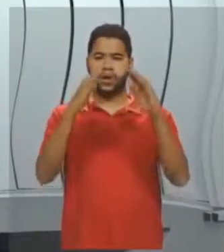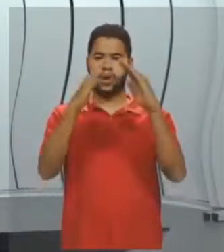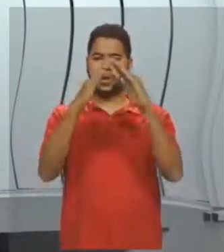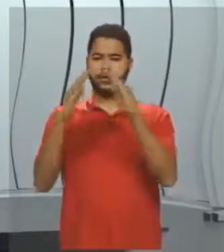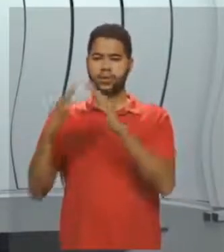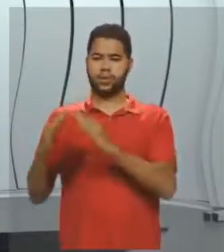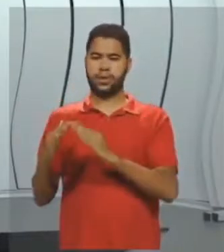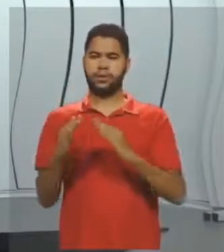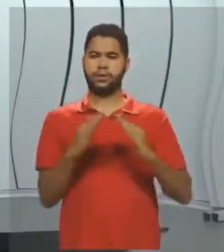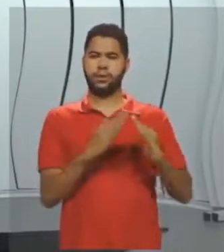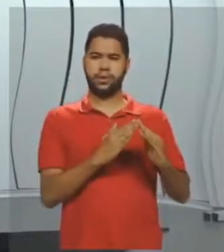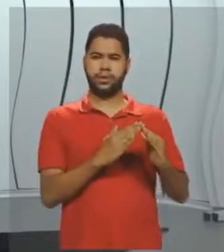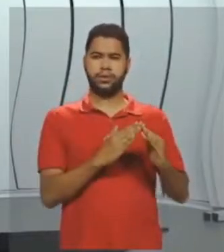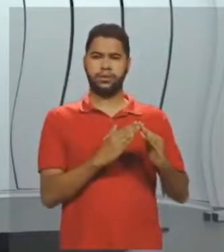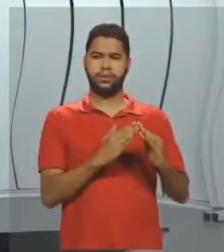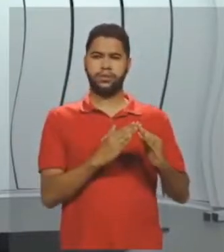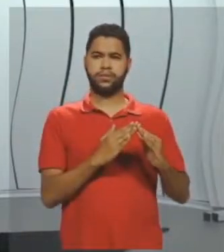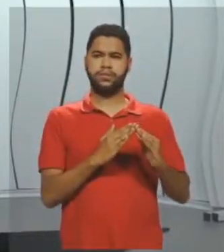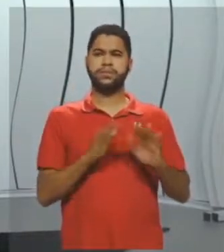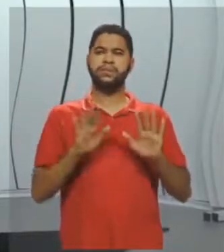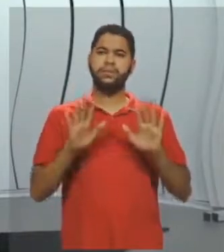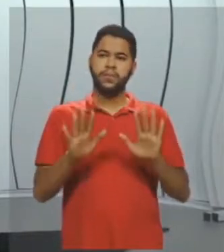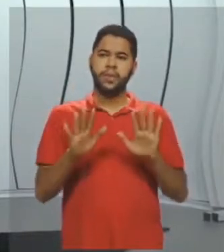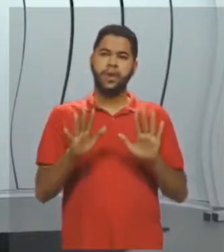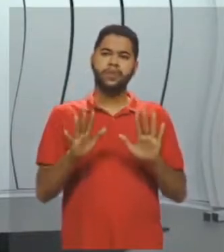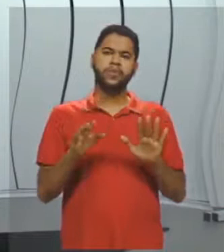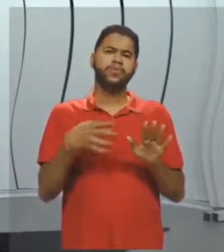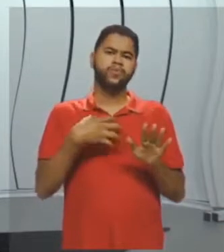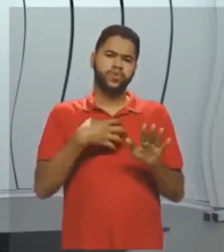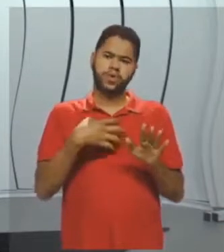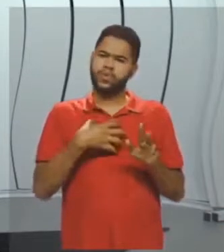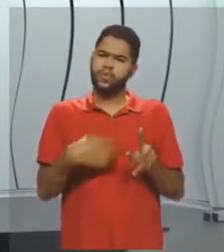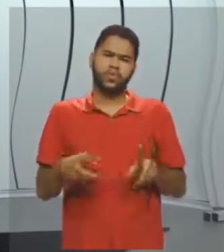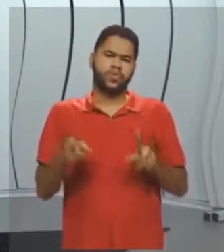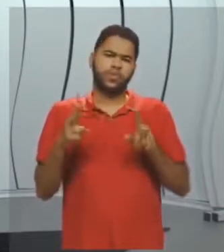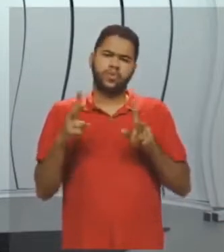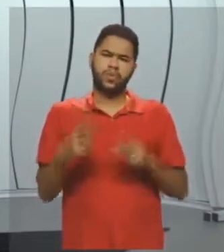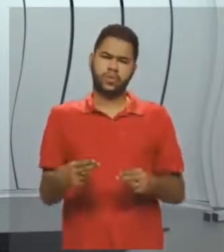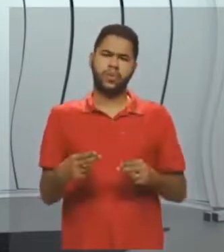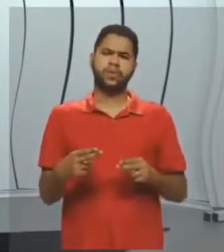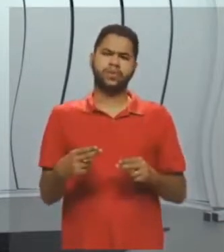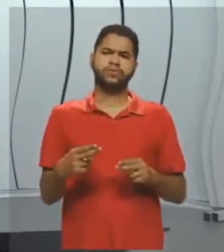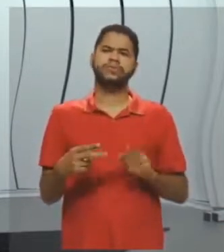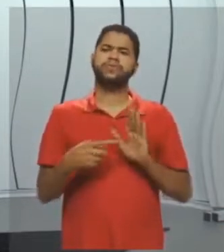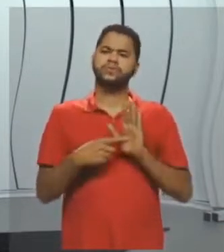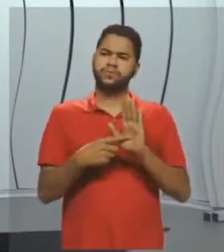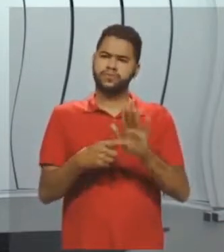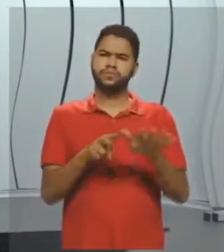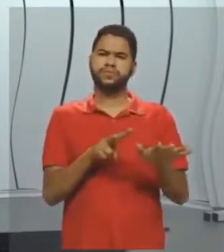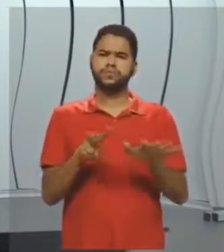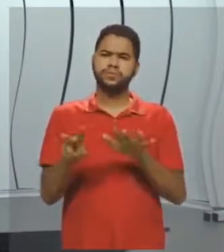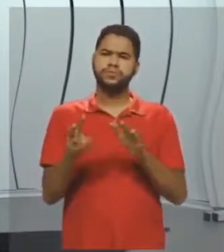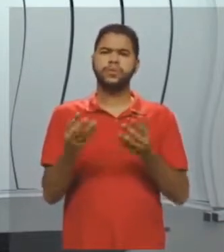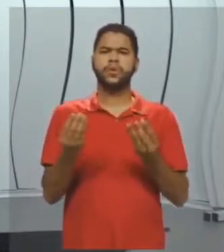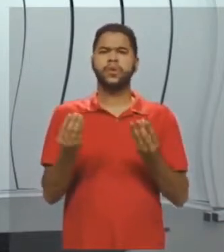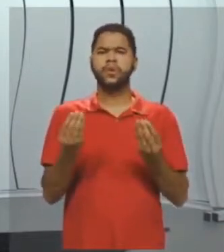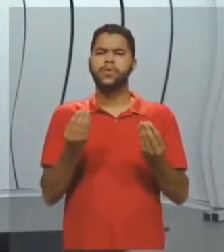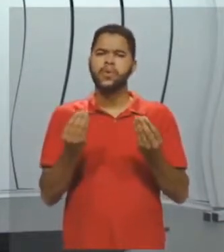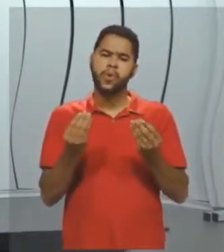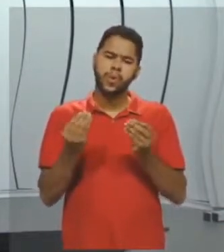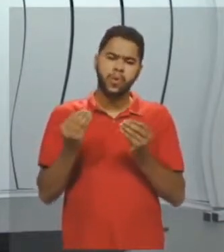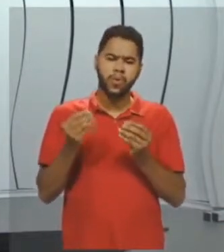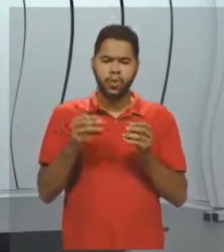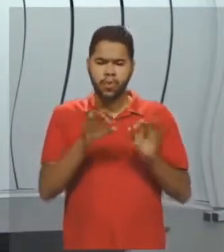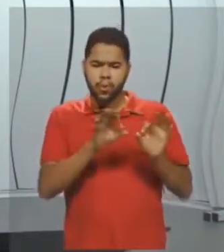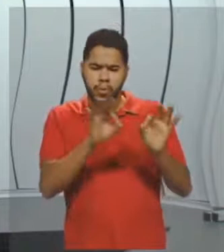que não estão nessa posição. Mas o jeito de fazer é o mesmo. Eu mostrei semana passada como vocês iam fazer